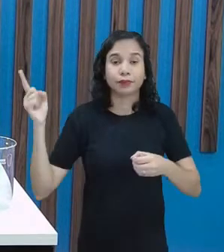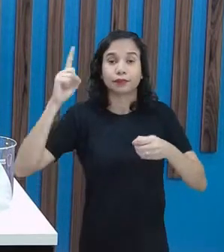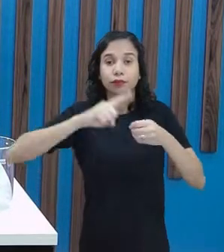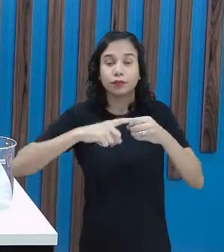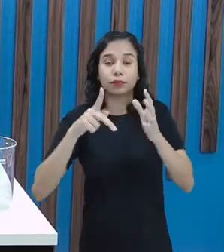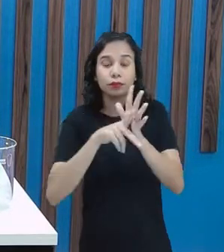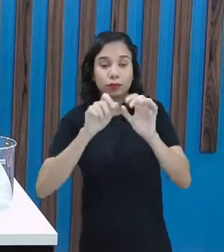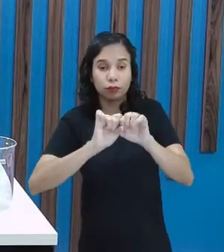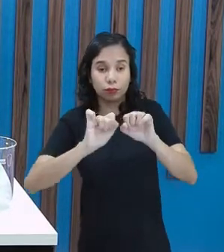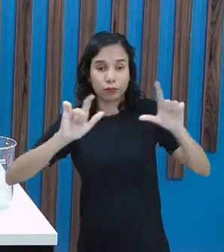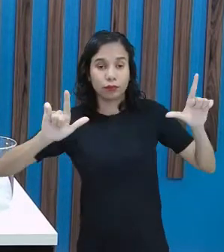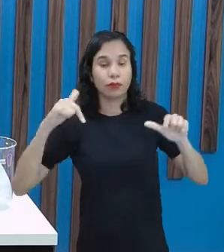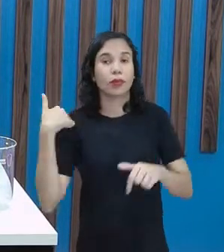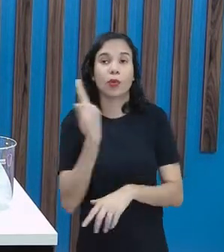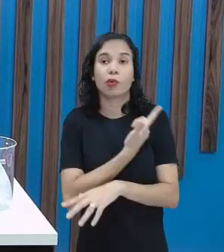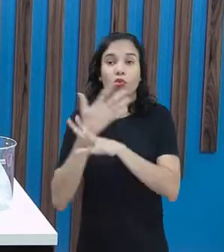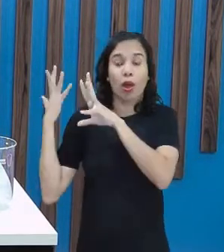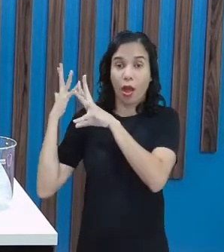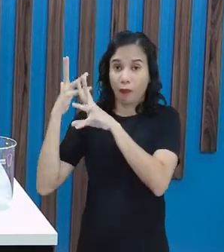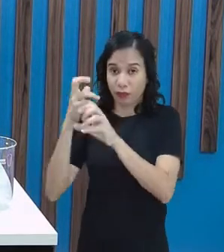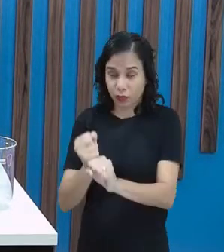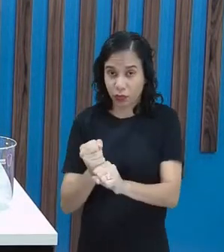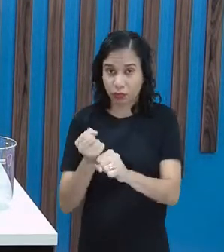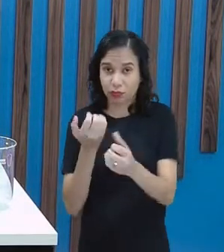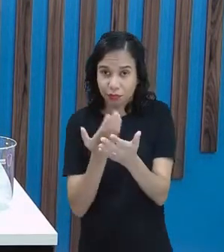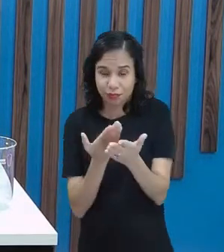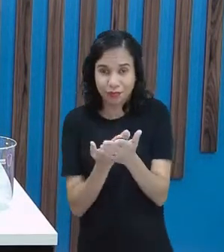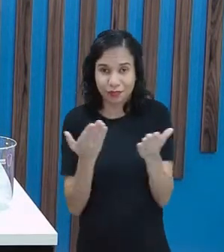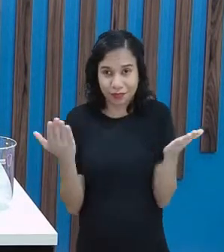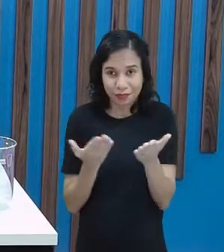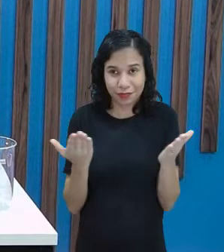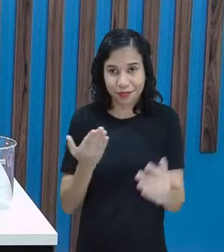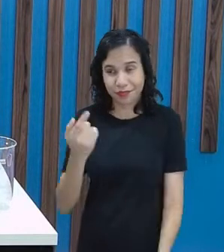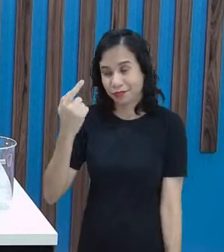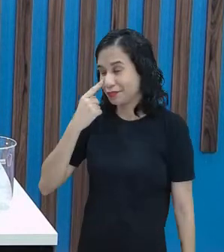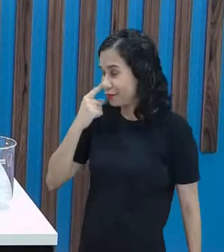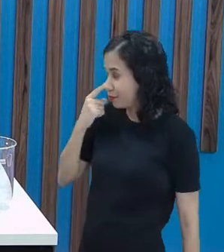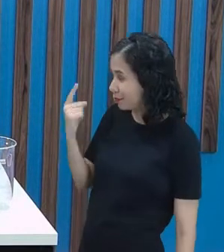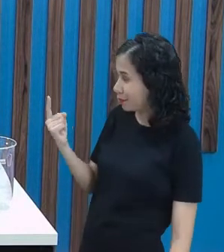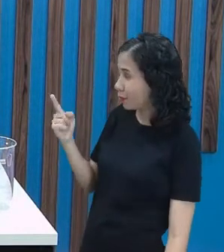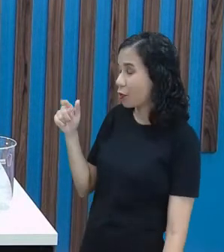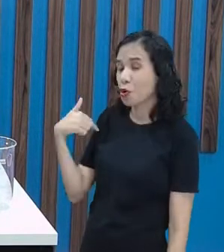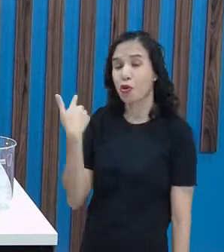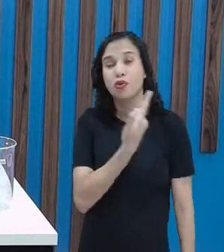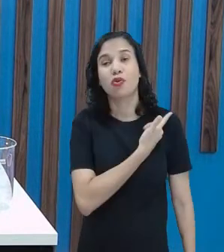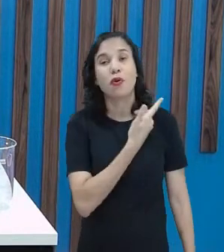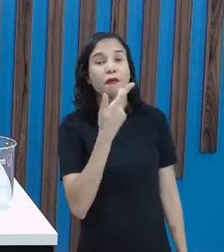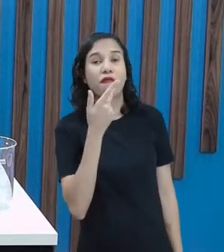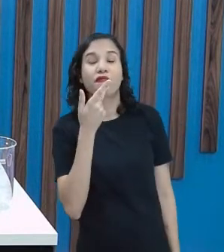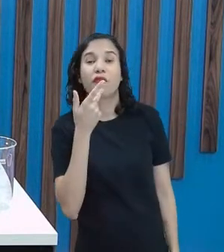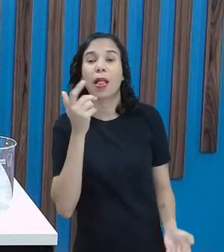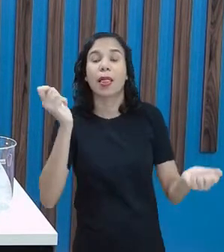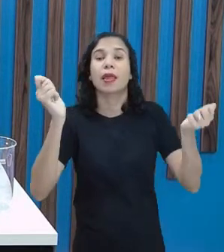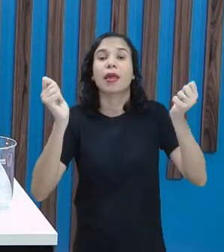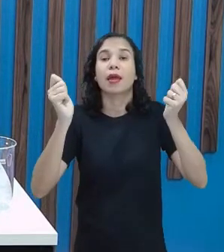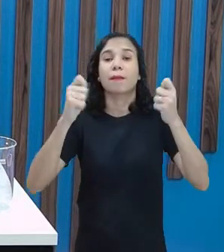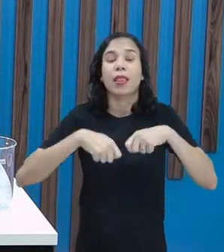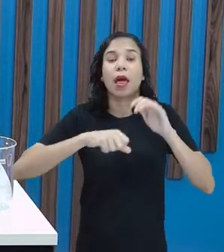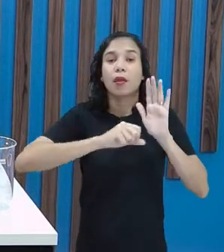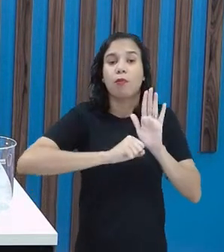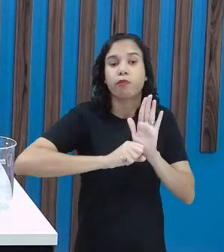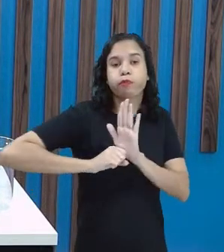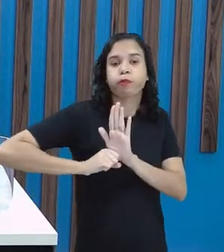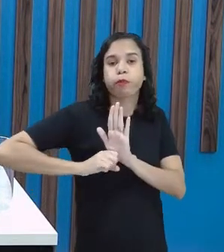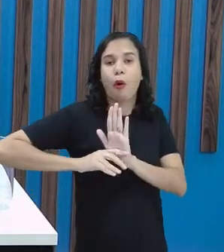a nossa telinha, vamos fazer uma revisão de tudo que eu falei aqui. Quando a gente está falando de medida de capacidade,